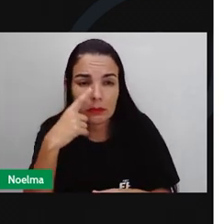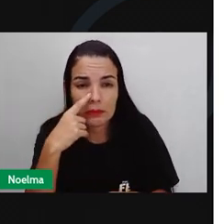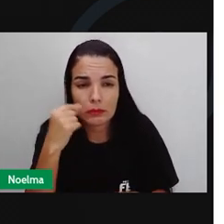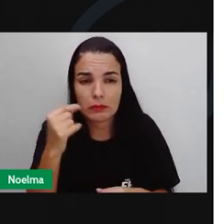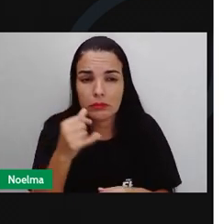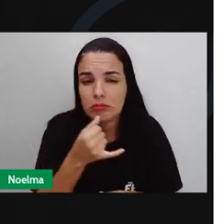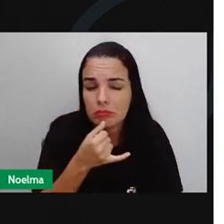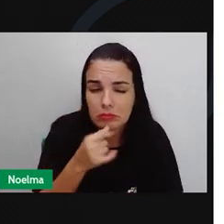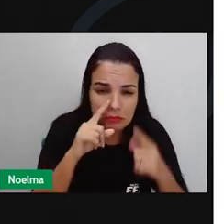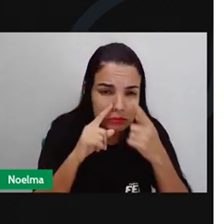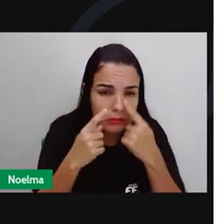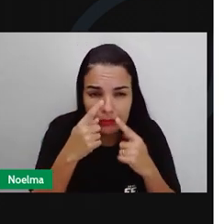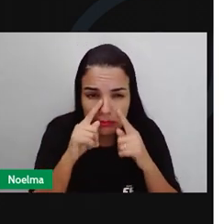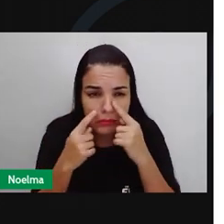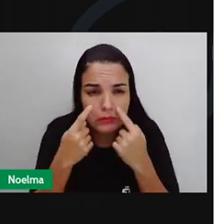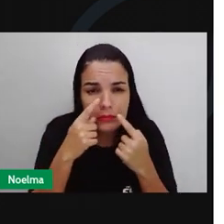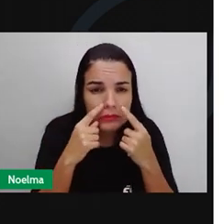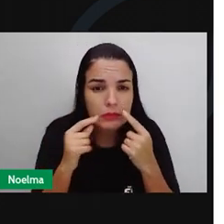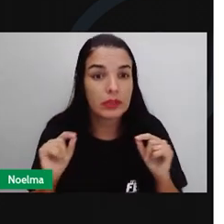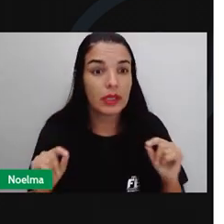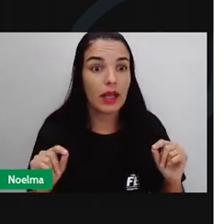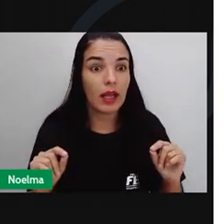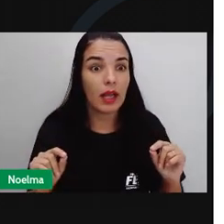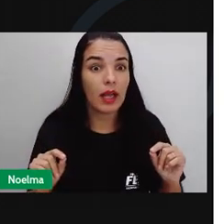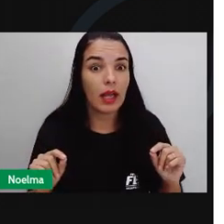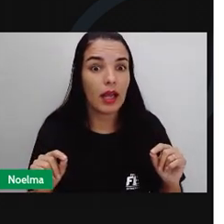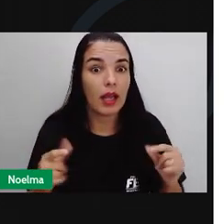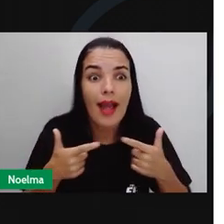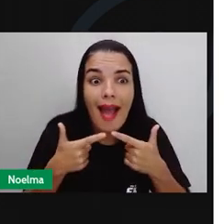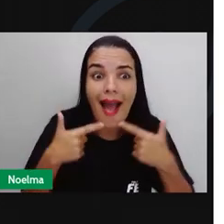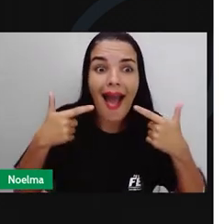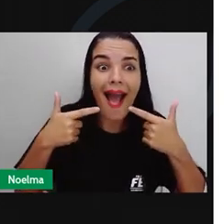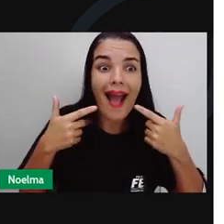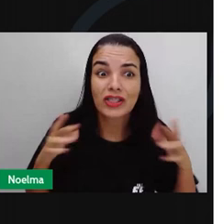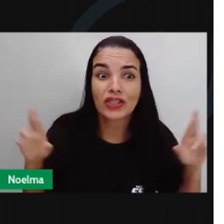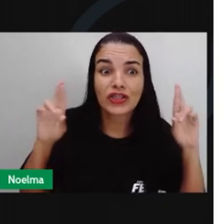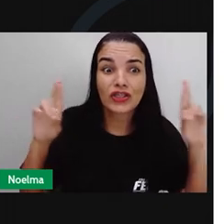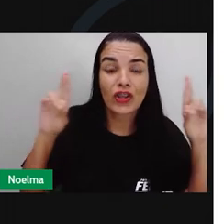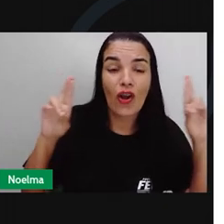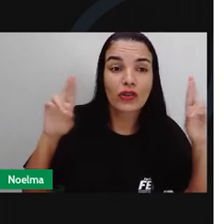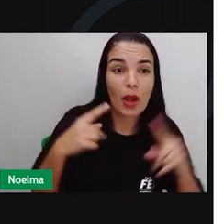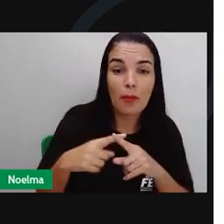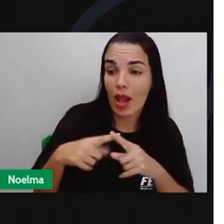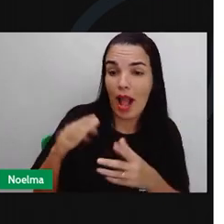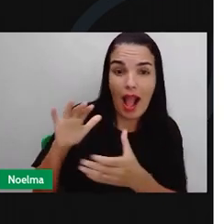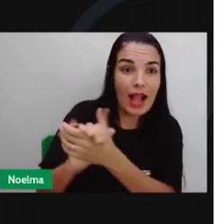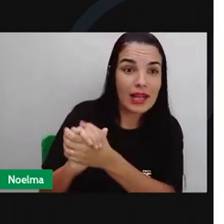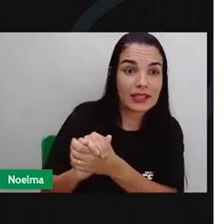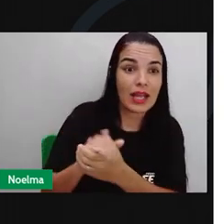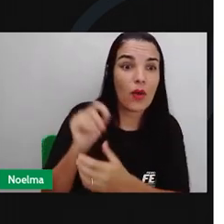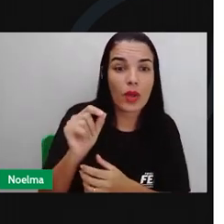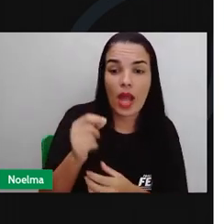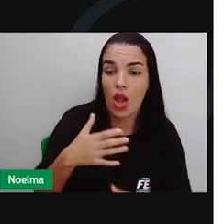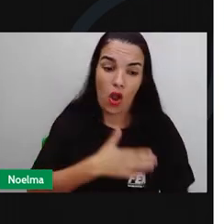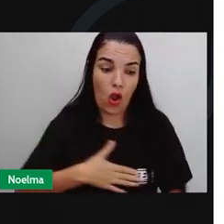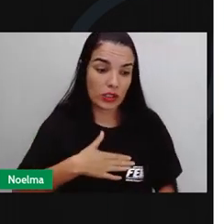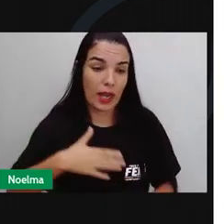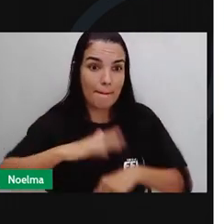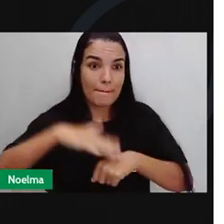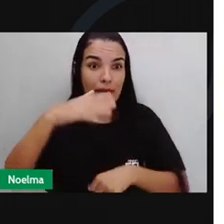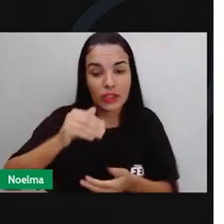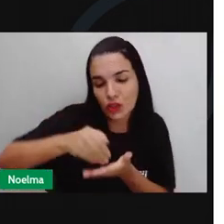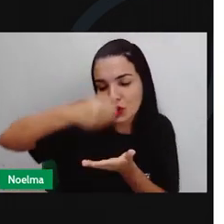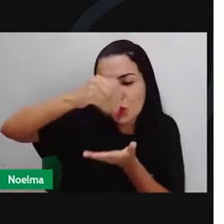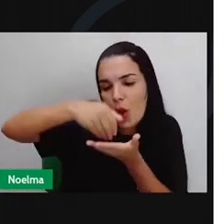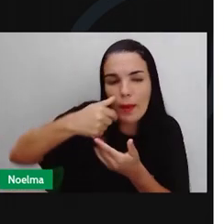a noiva chorou, mas depois pensou, ah, eu tive sorte. Pelo menos não me casei com um noivo, que gostava mais de sopa